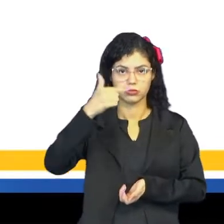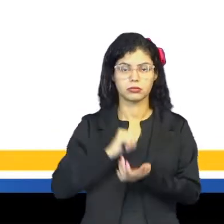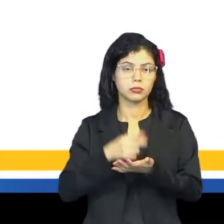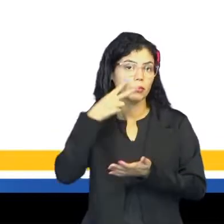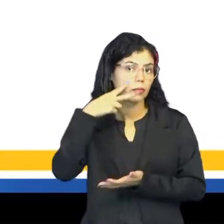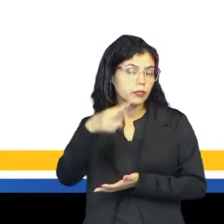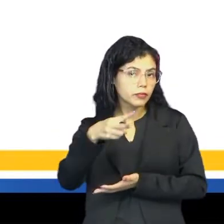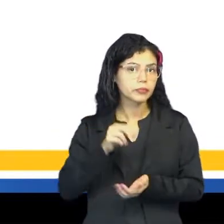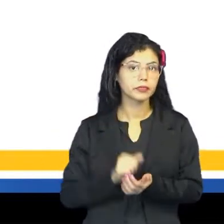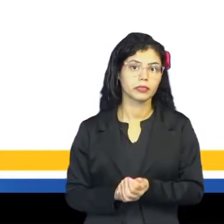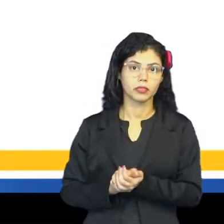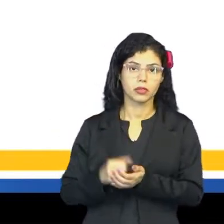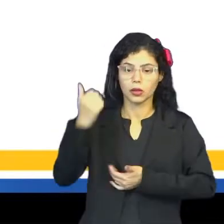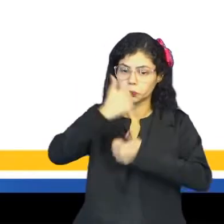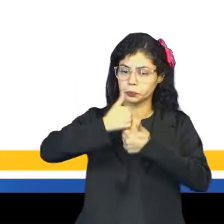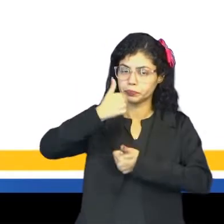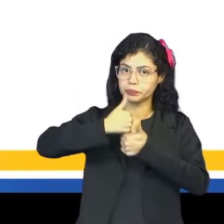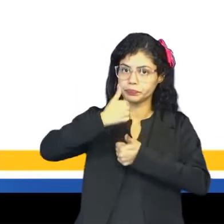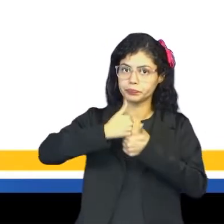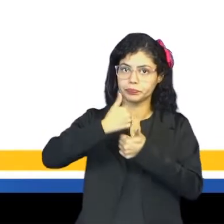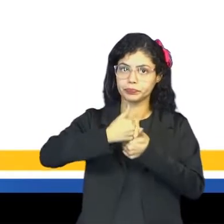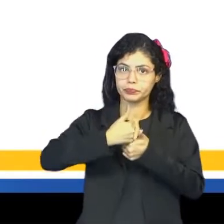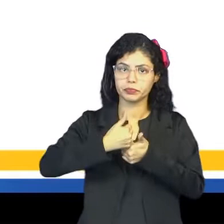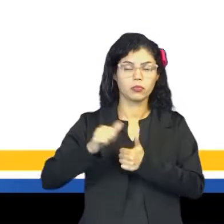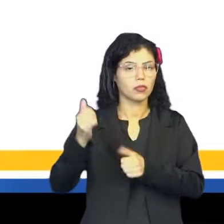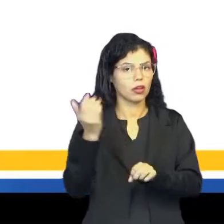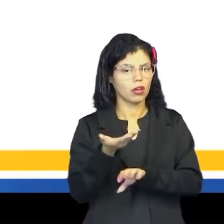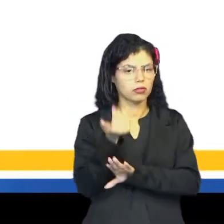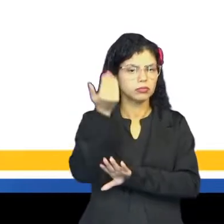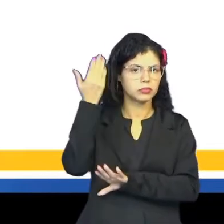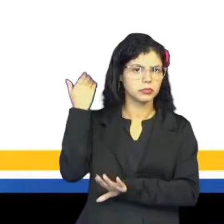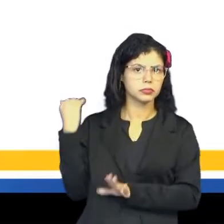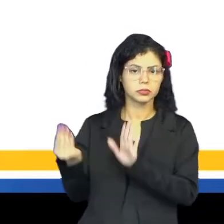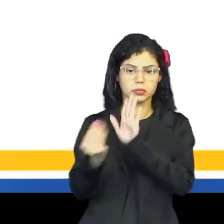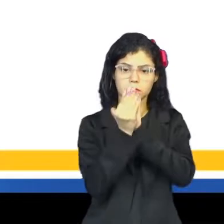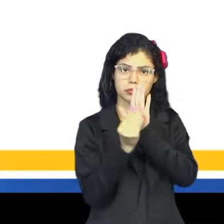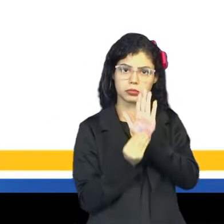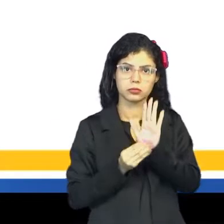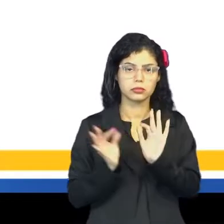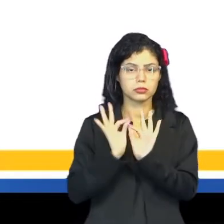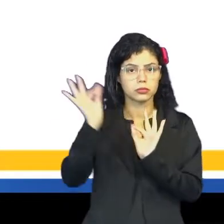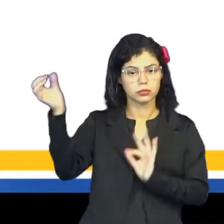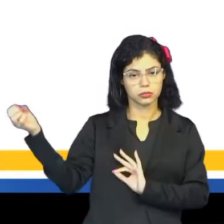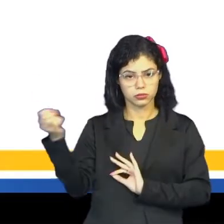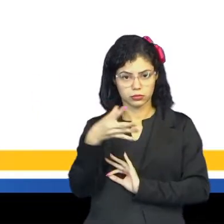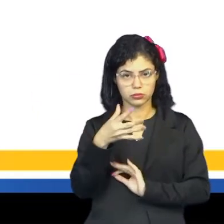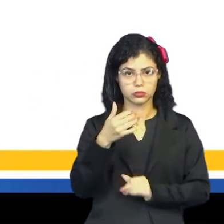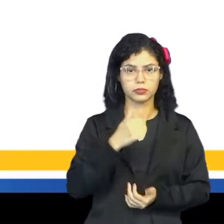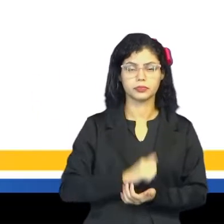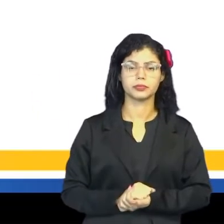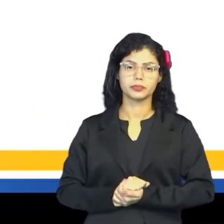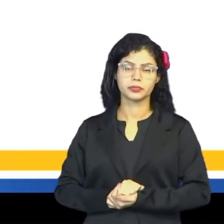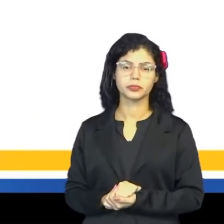previa a substituição dos antigos padrões de medida pelos novos.